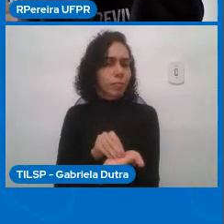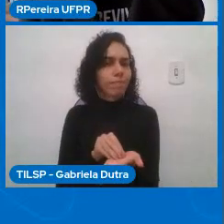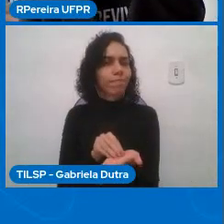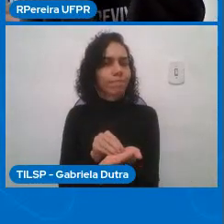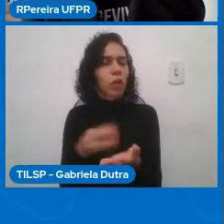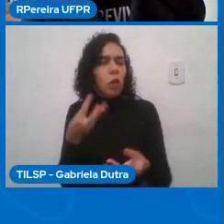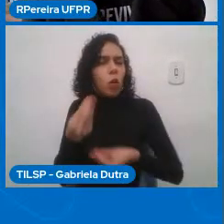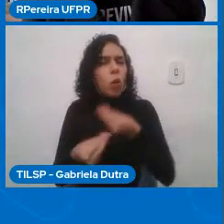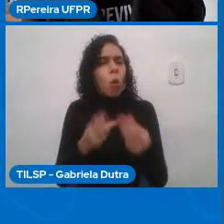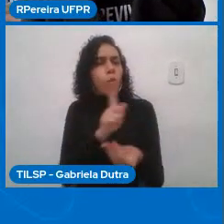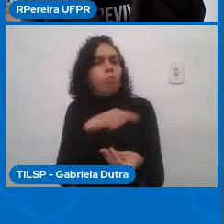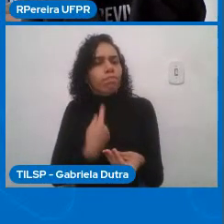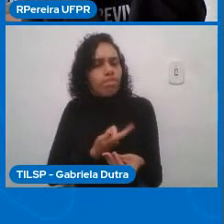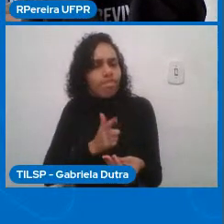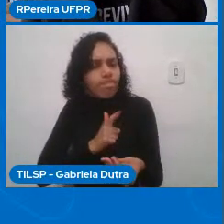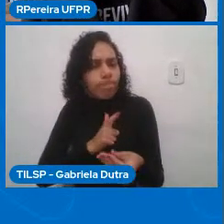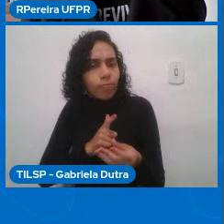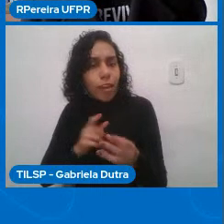universidade.